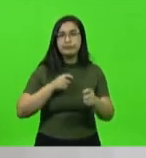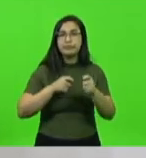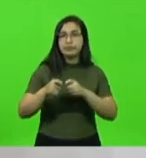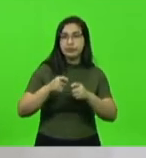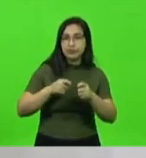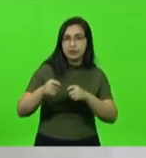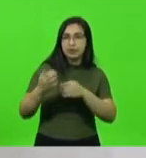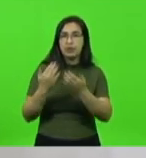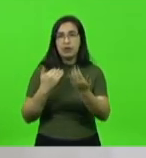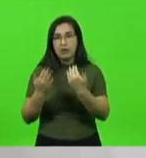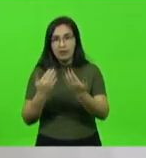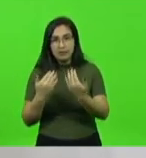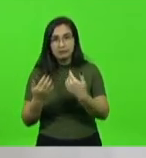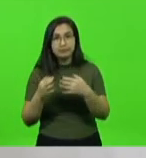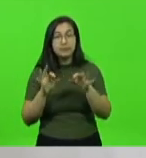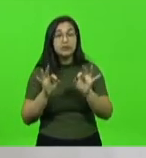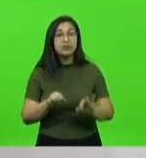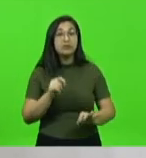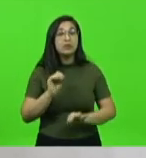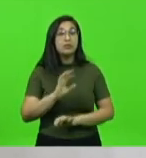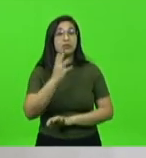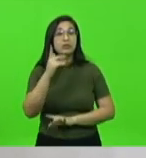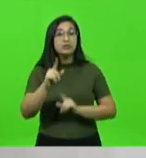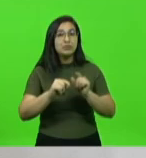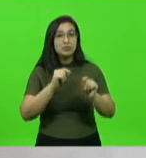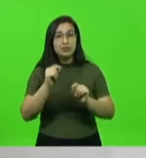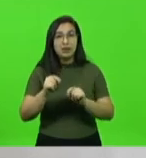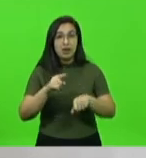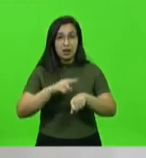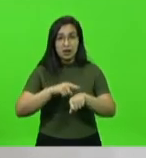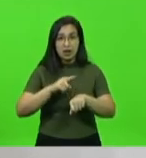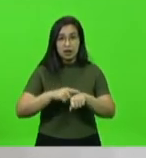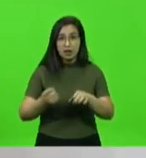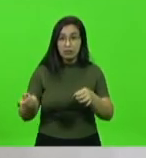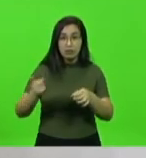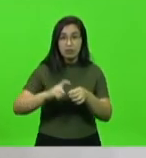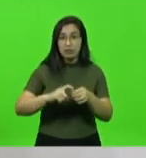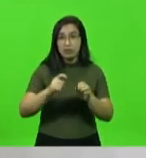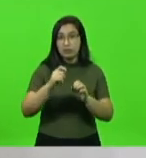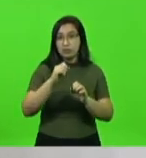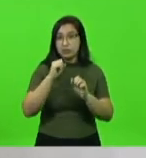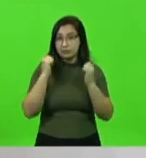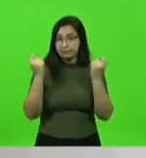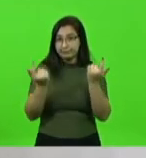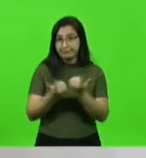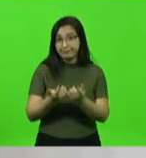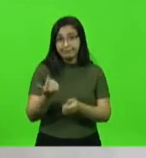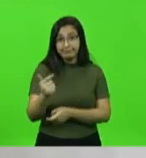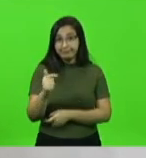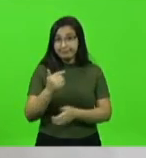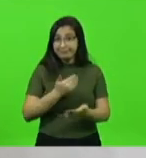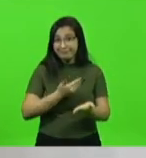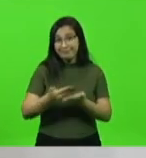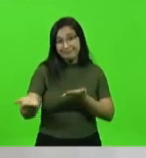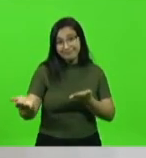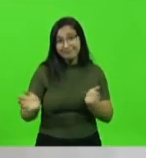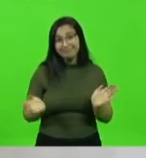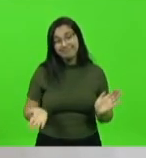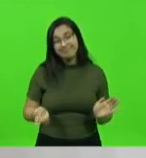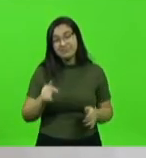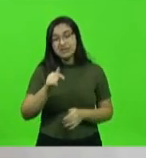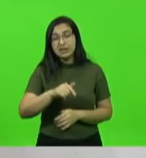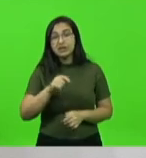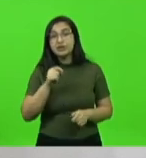e certamente ele não daria tempo para voltar este ano aqui para a Assembleia Legislativa. E com isso, nós ficaríamos,